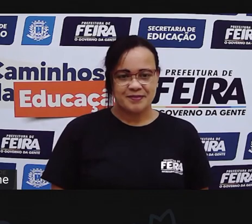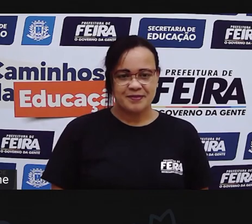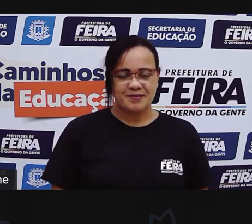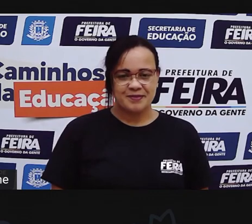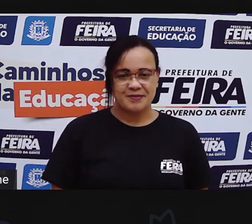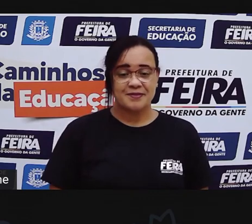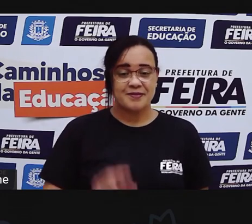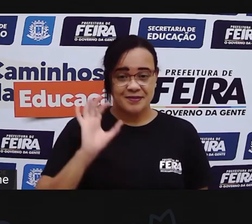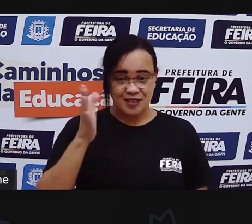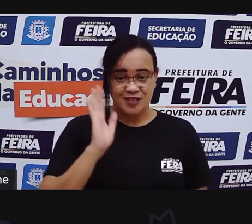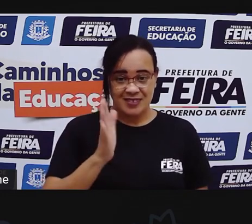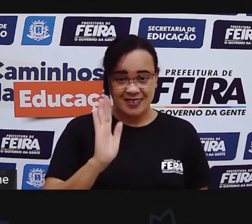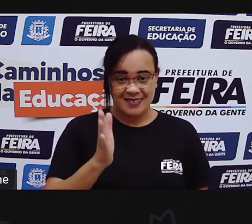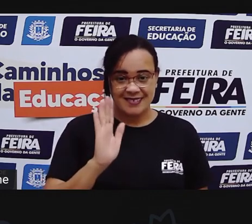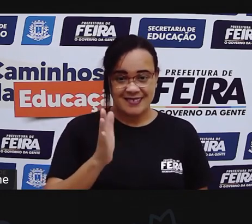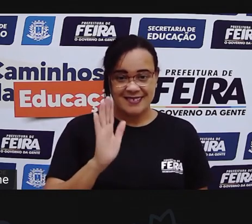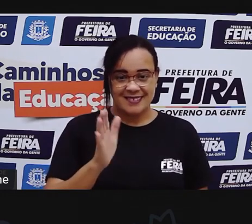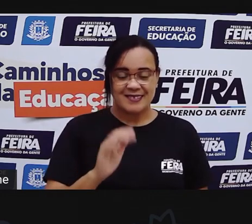Jogou?